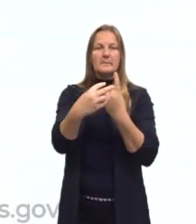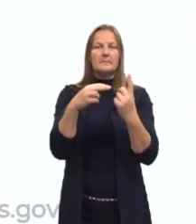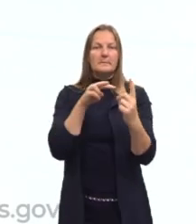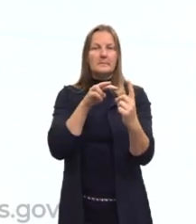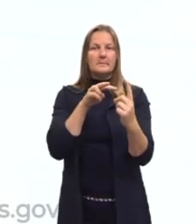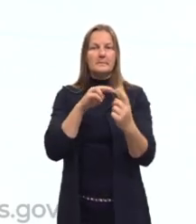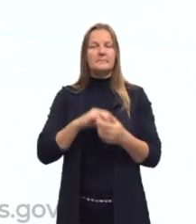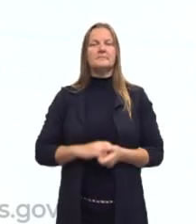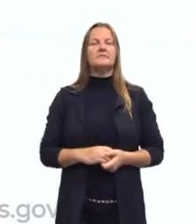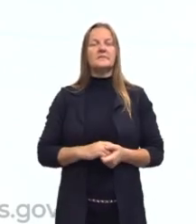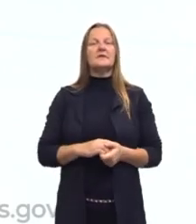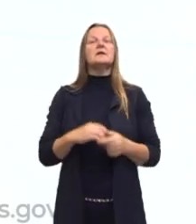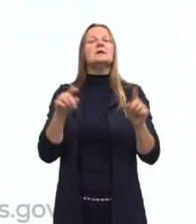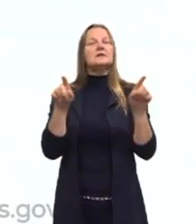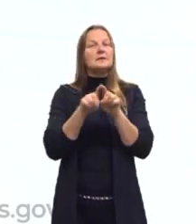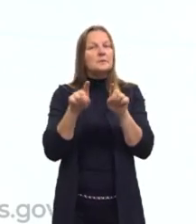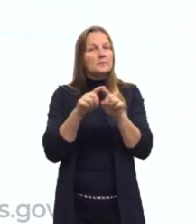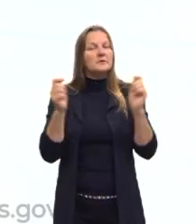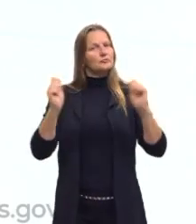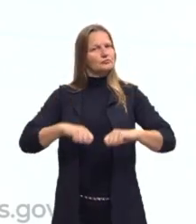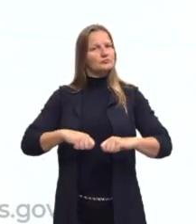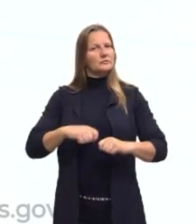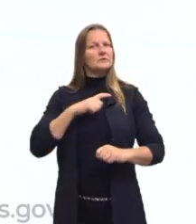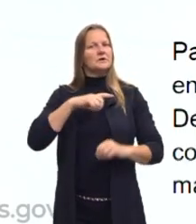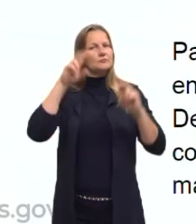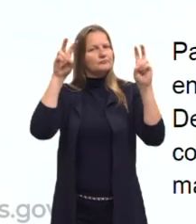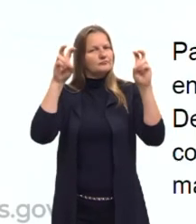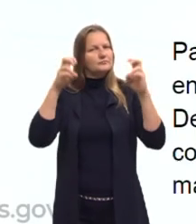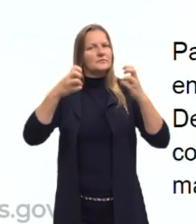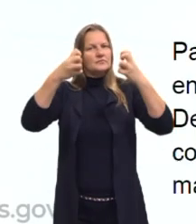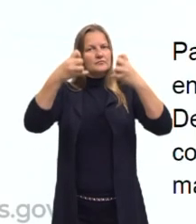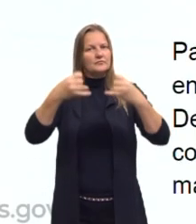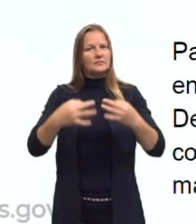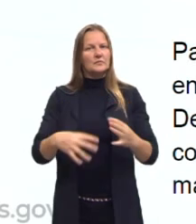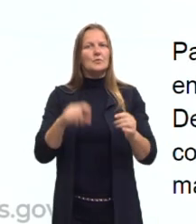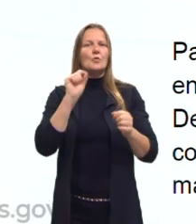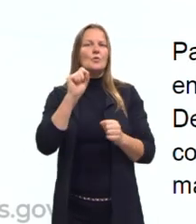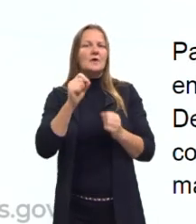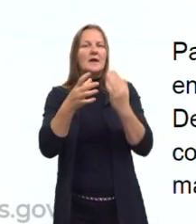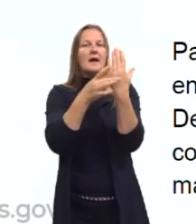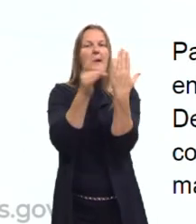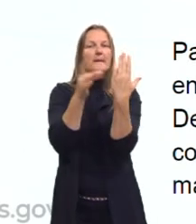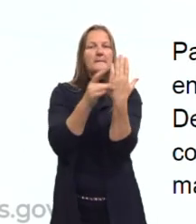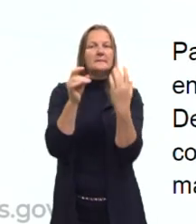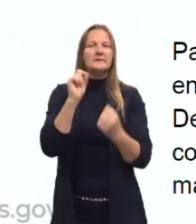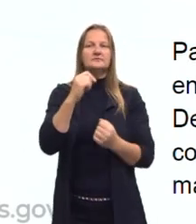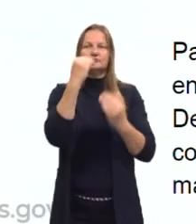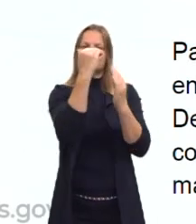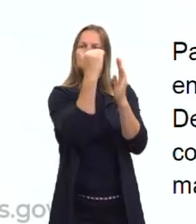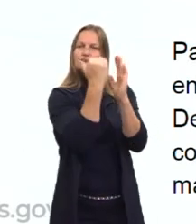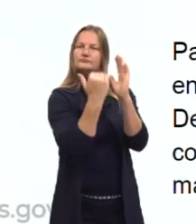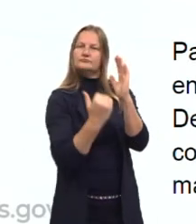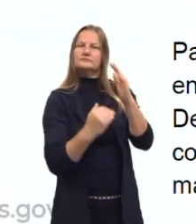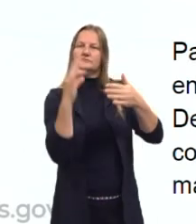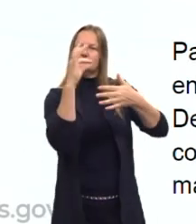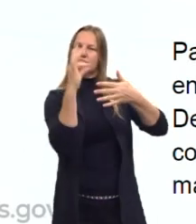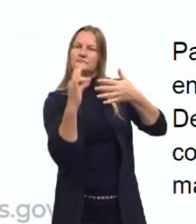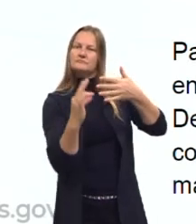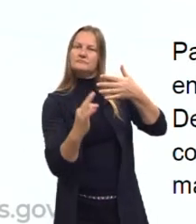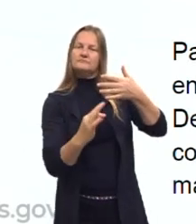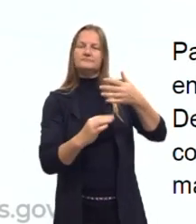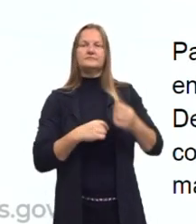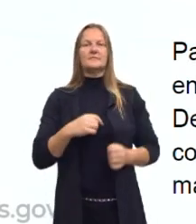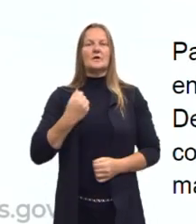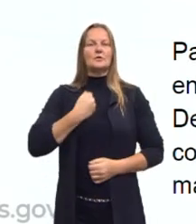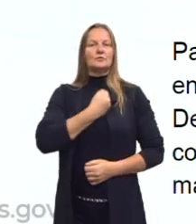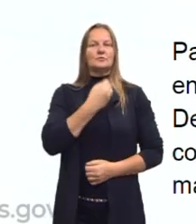gente vai ter uma competência que vai nos falar sobre isso. O que nos pedem as habilidades? Habilidade de